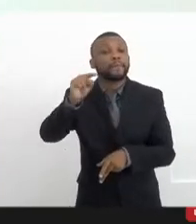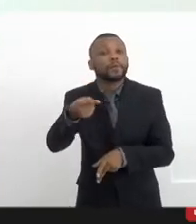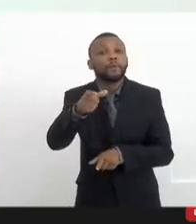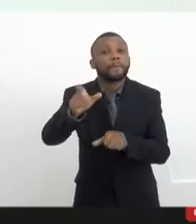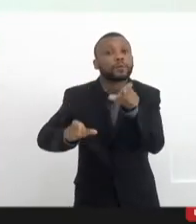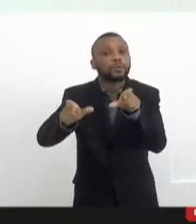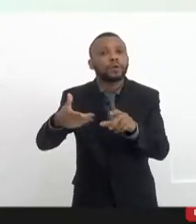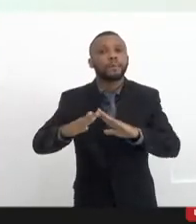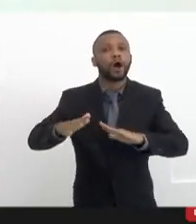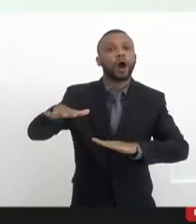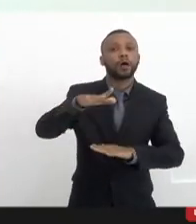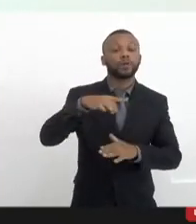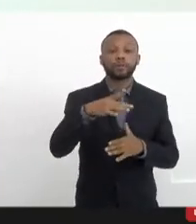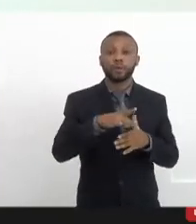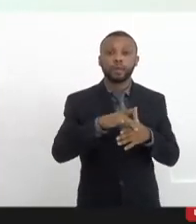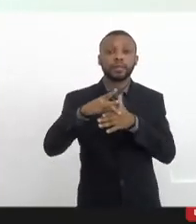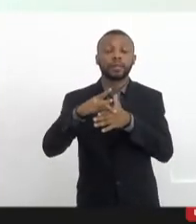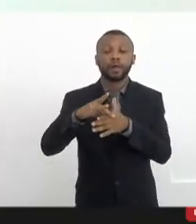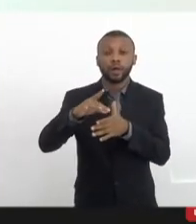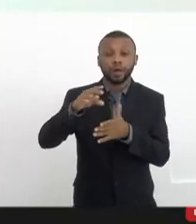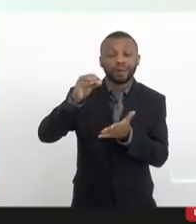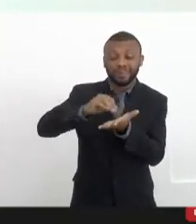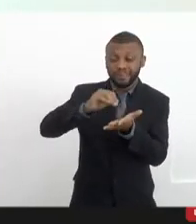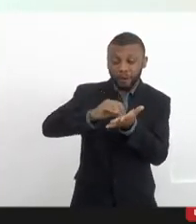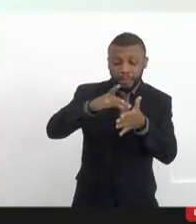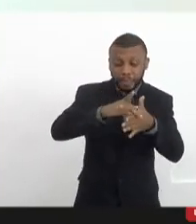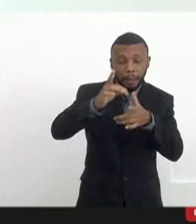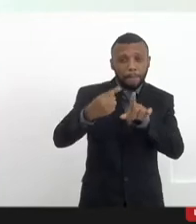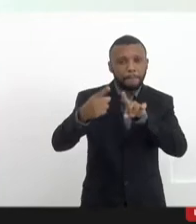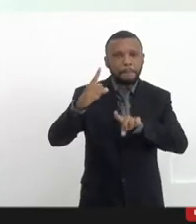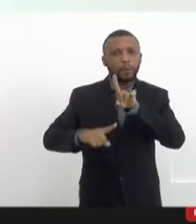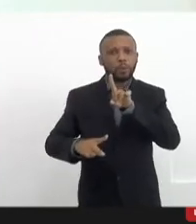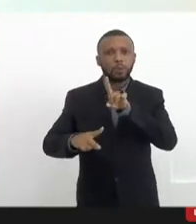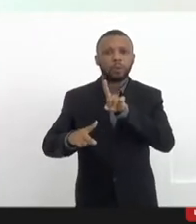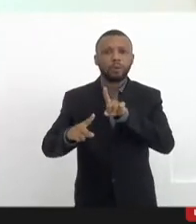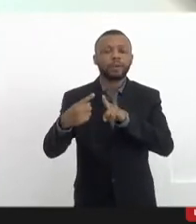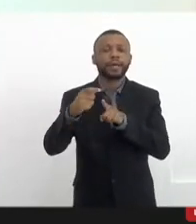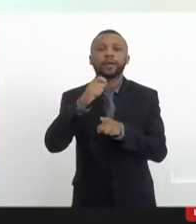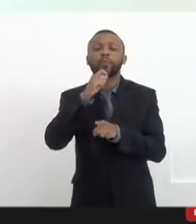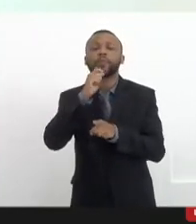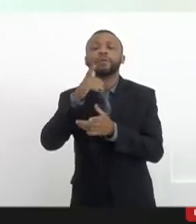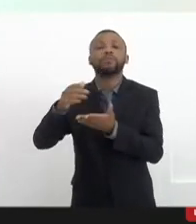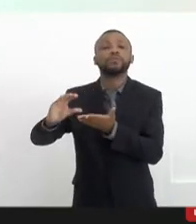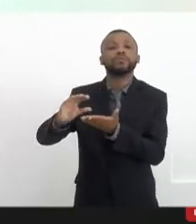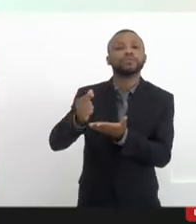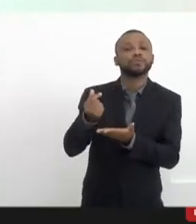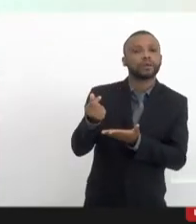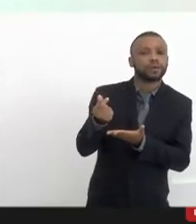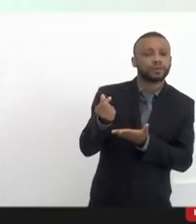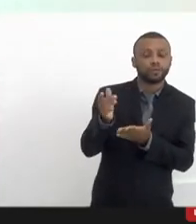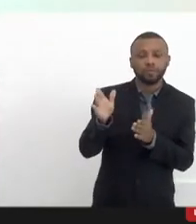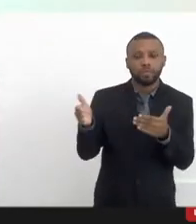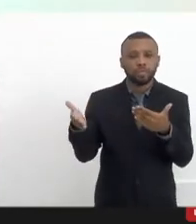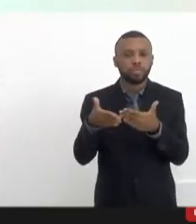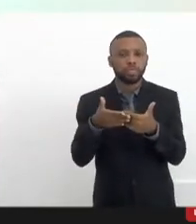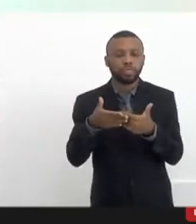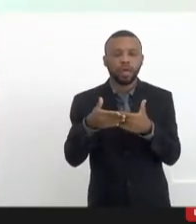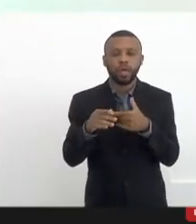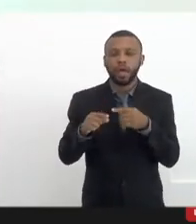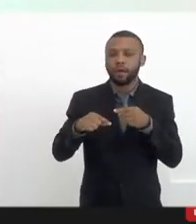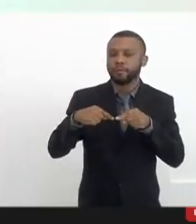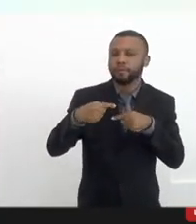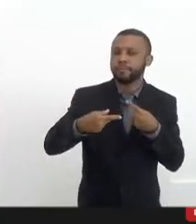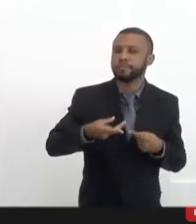lideramos porque nós não temos dinheiro. Nos foi fechada totalmente a sustentabilidade,